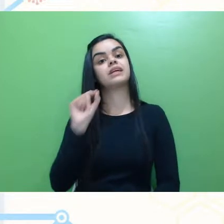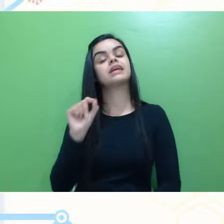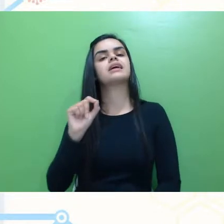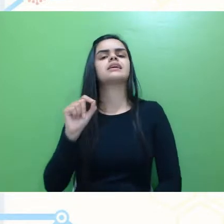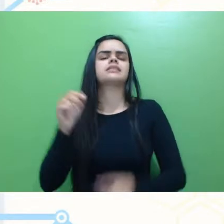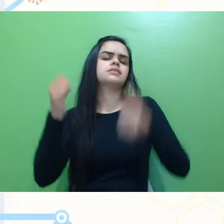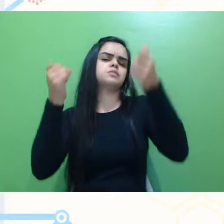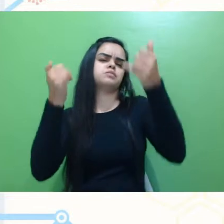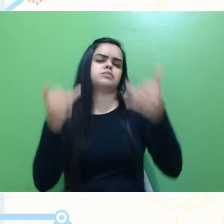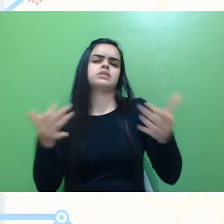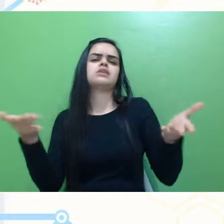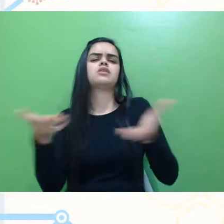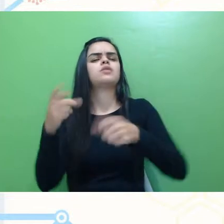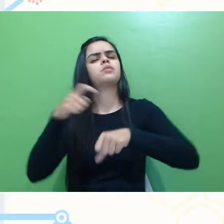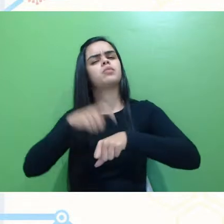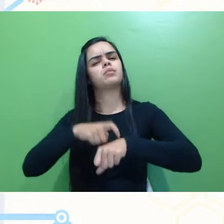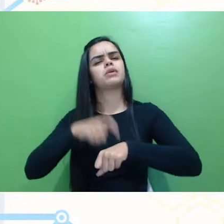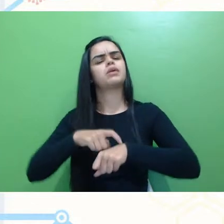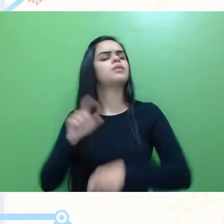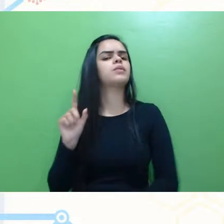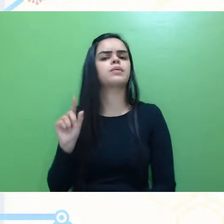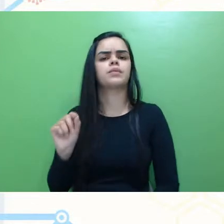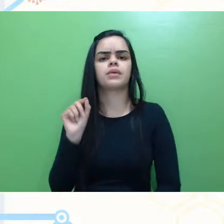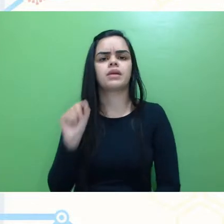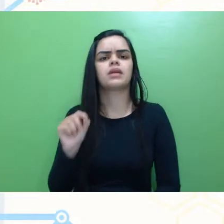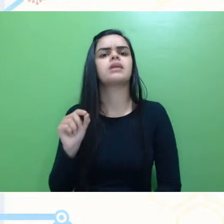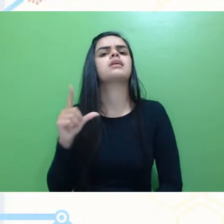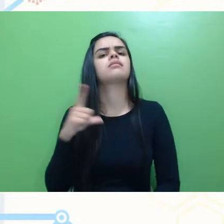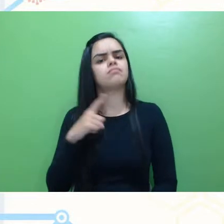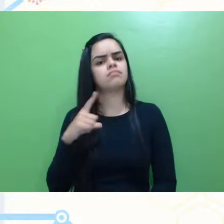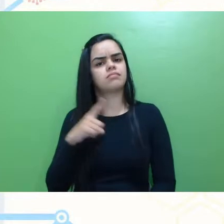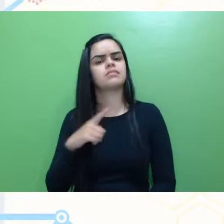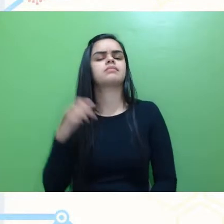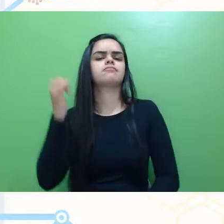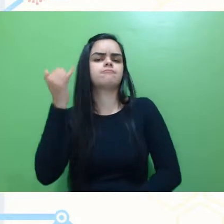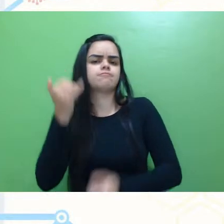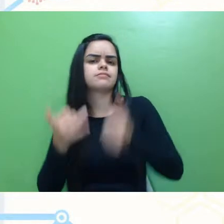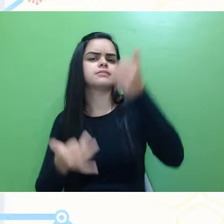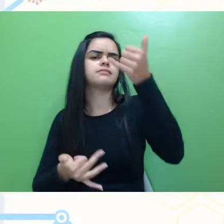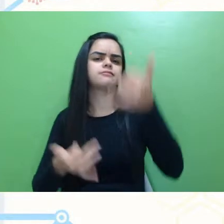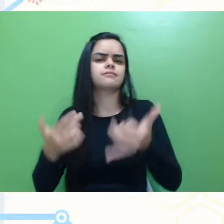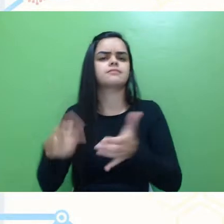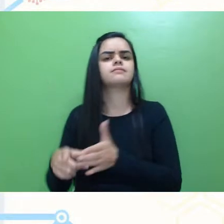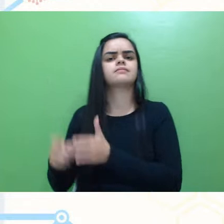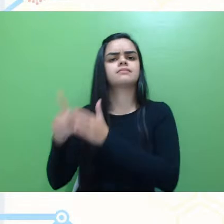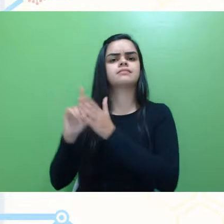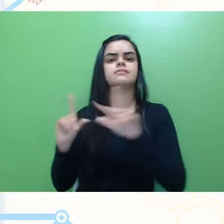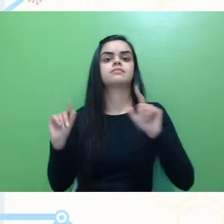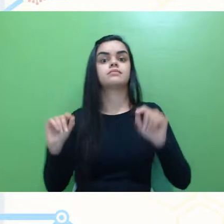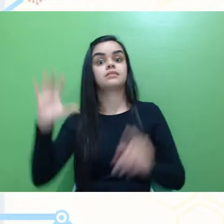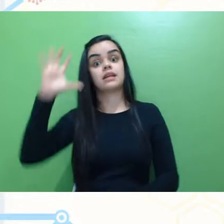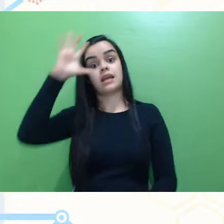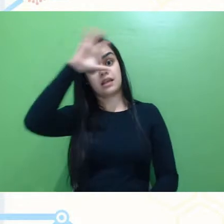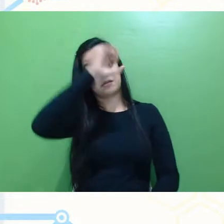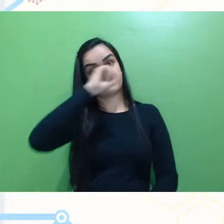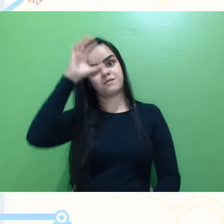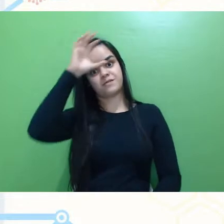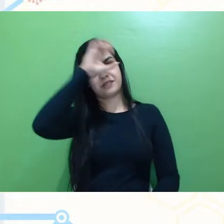pouco esse momento, né, acaba sintetizando um pouco das falas anteriores, é aprendizado, né,